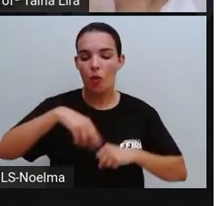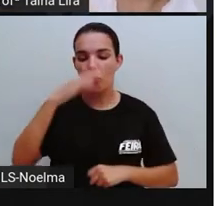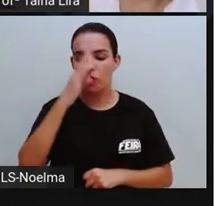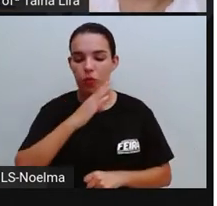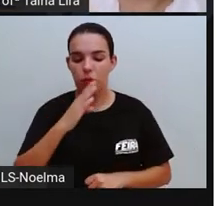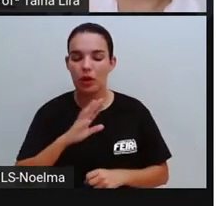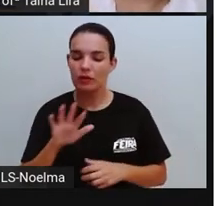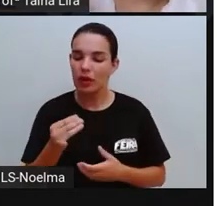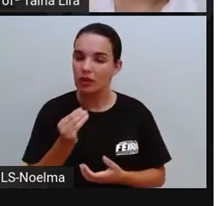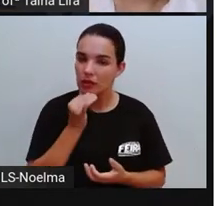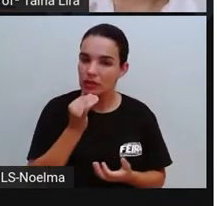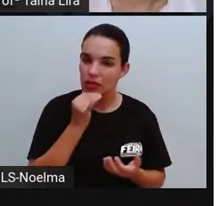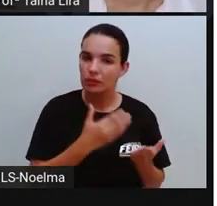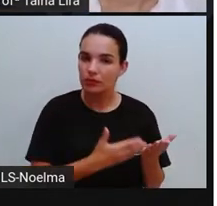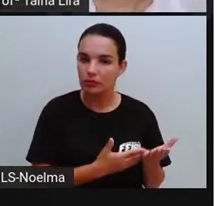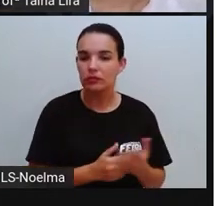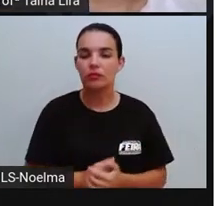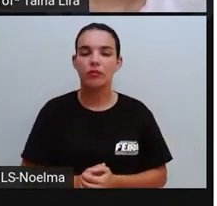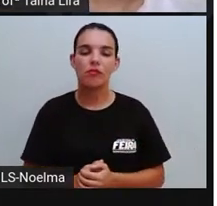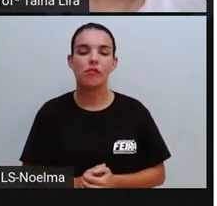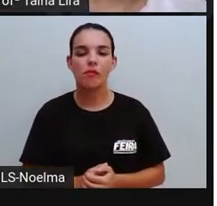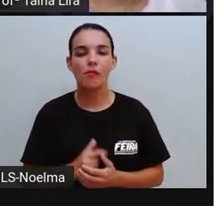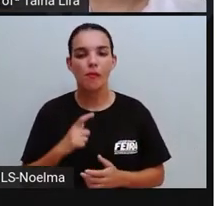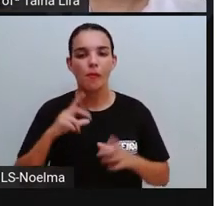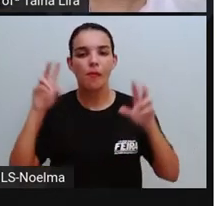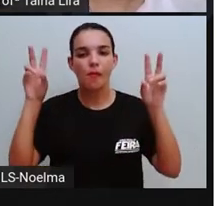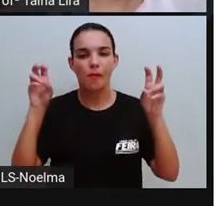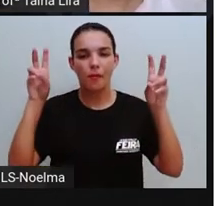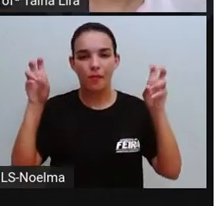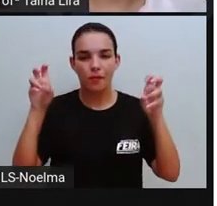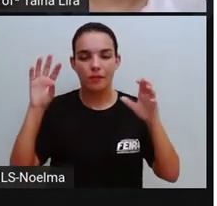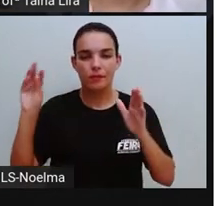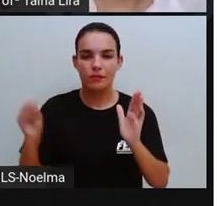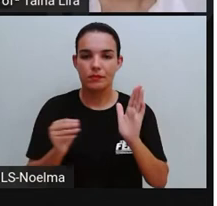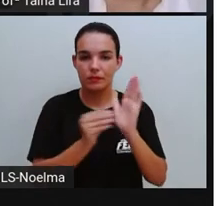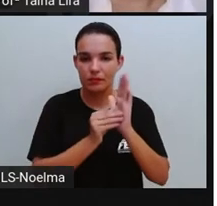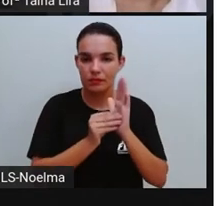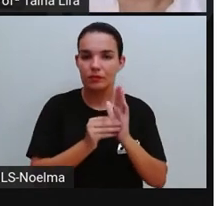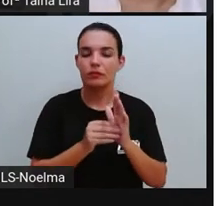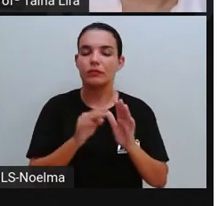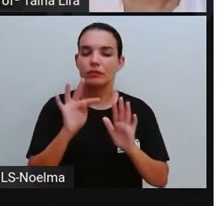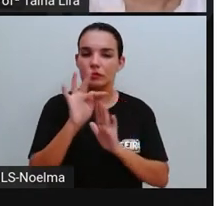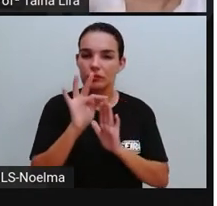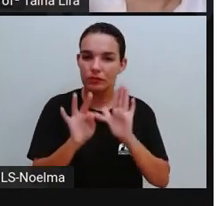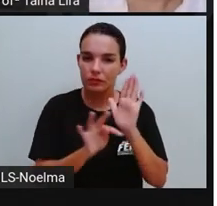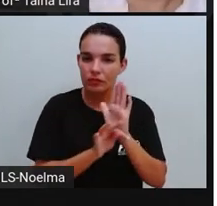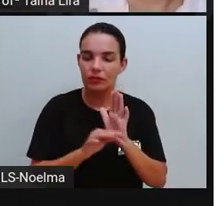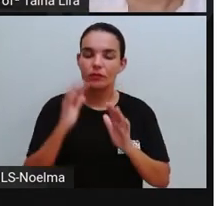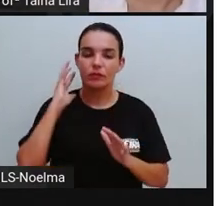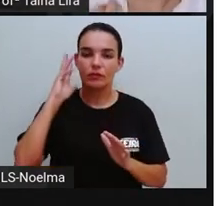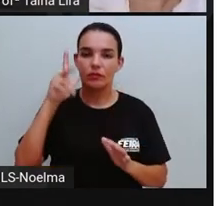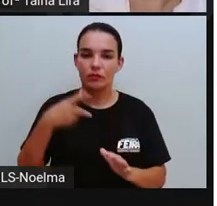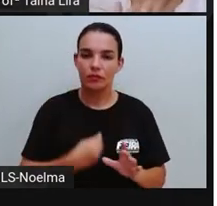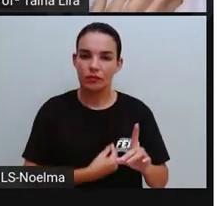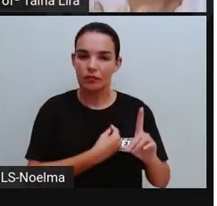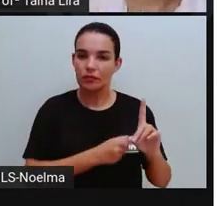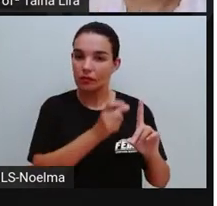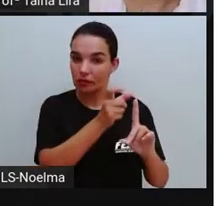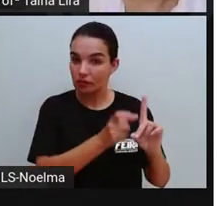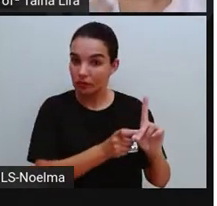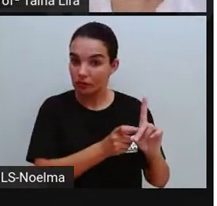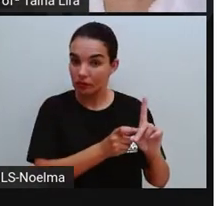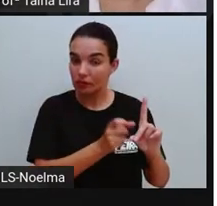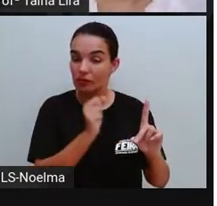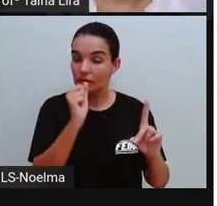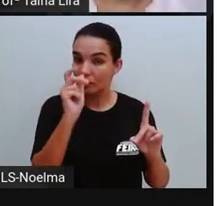é um exemplo, tá? De um título aí para uma biografia. Porque essa palavra campeão